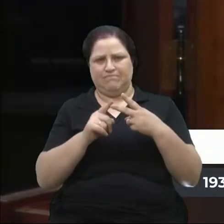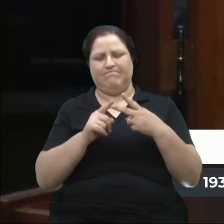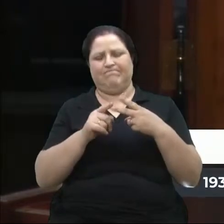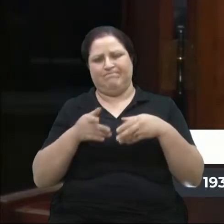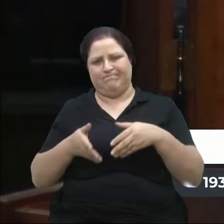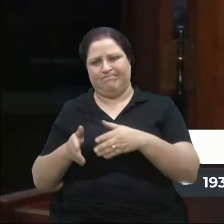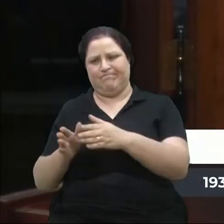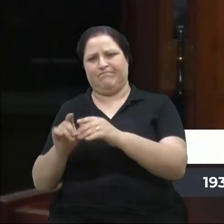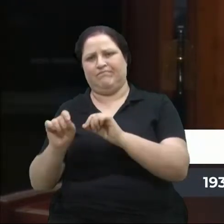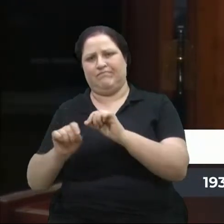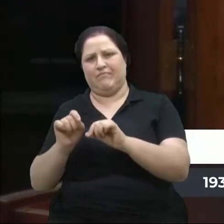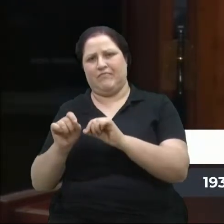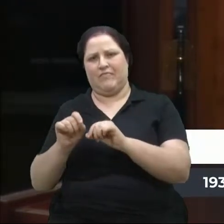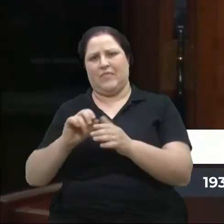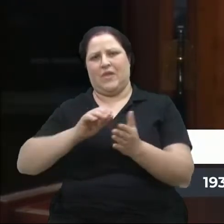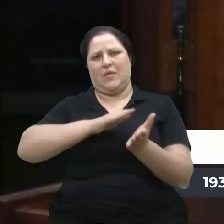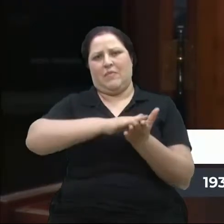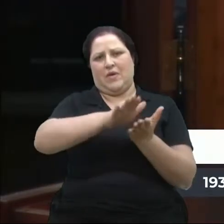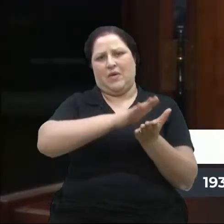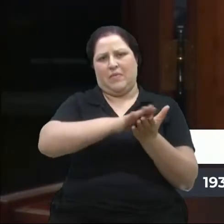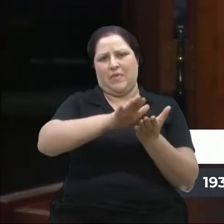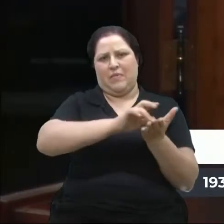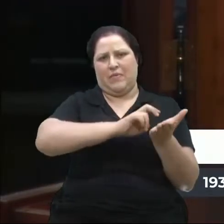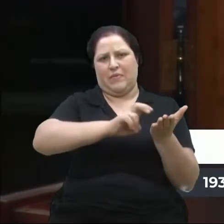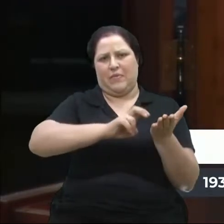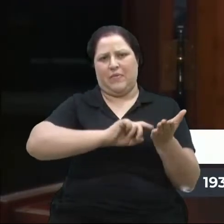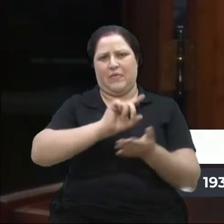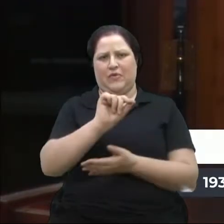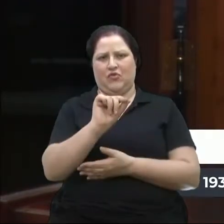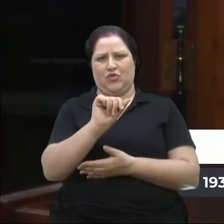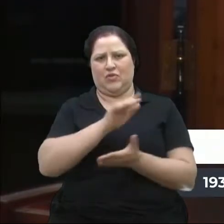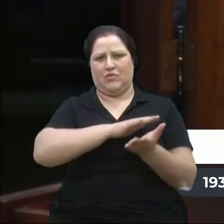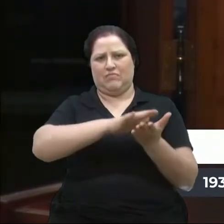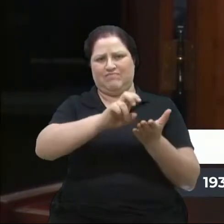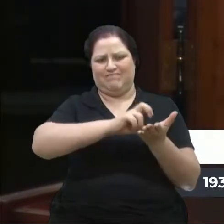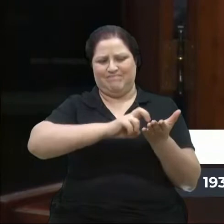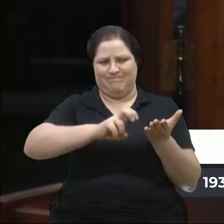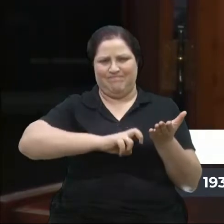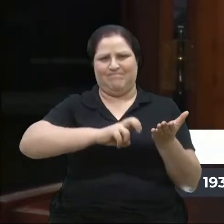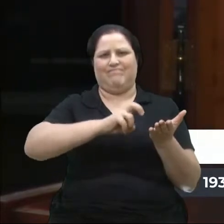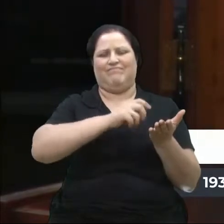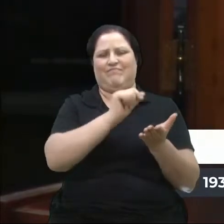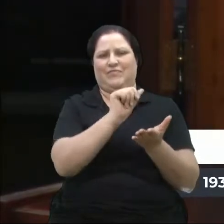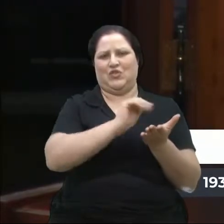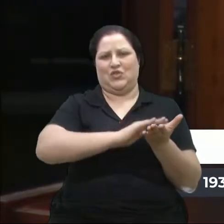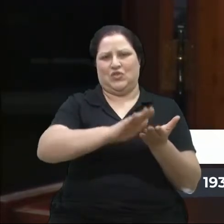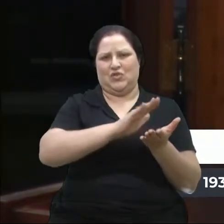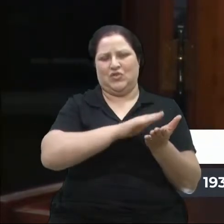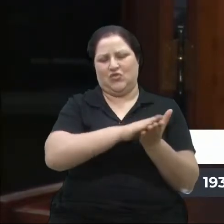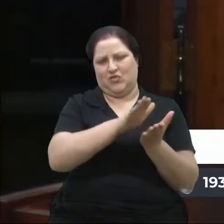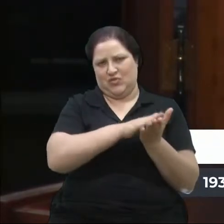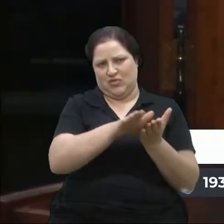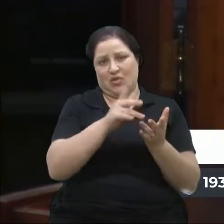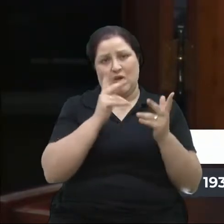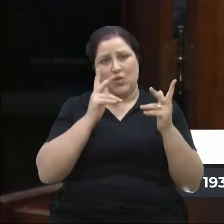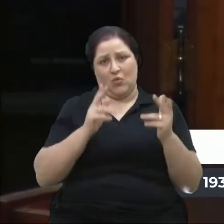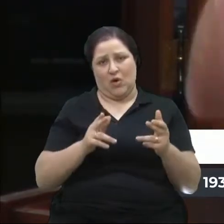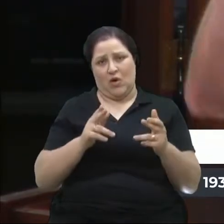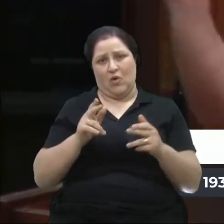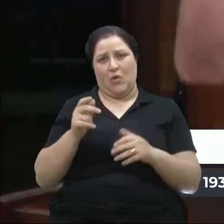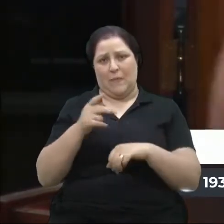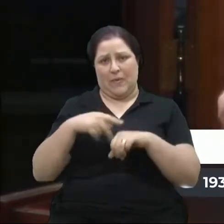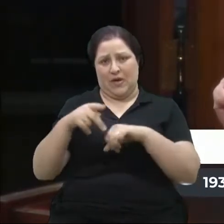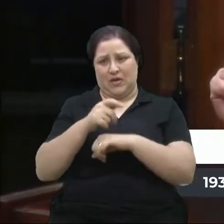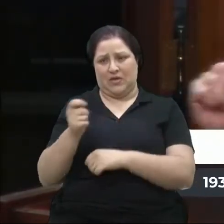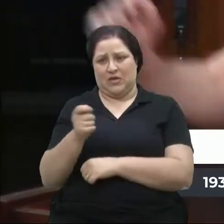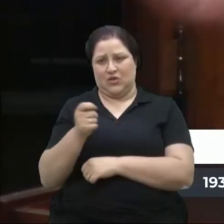respeito à impressão de dinheiro, que é exatamente o que argentino está fazendo, vereador Fontenelle.